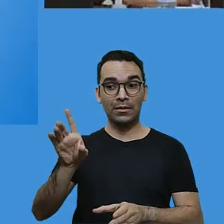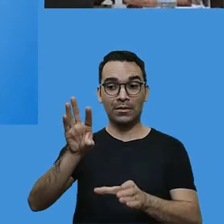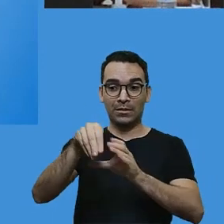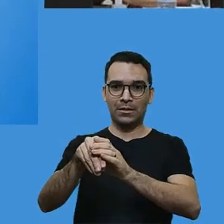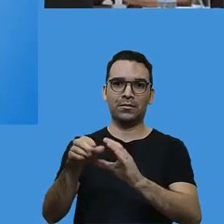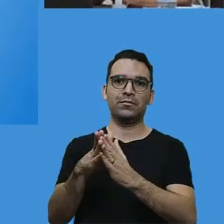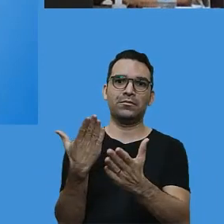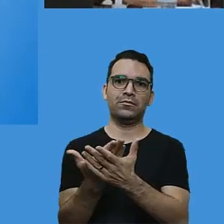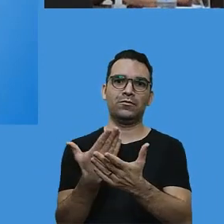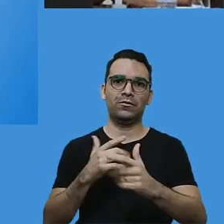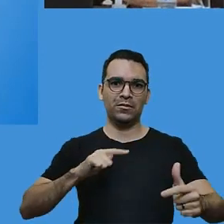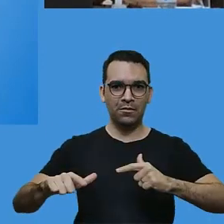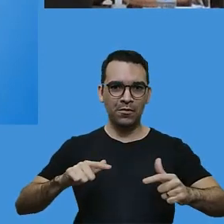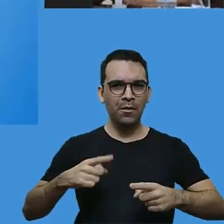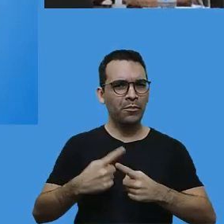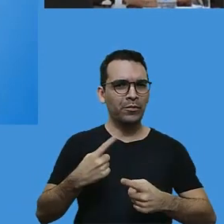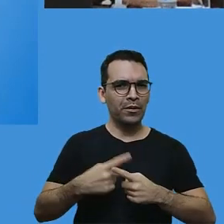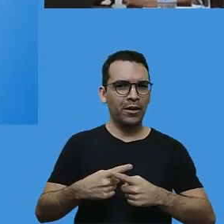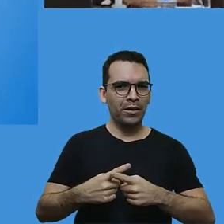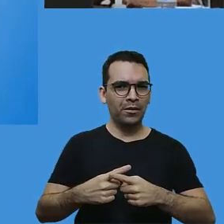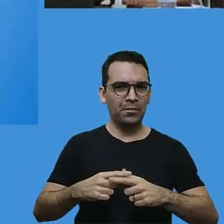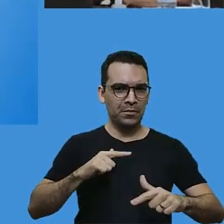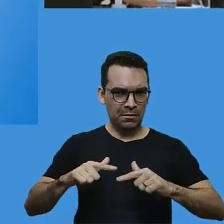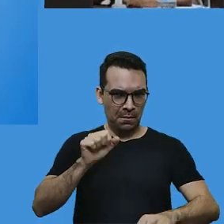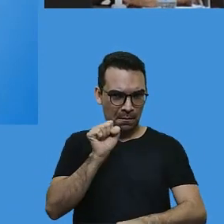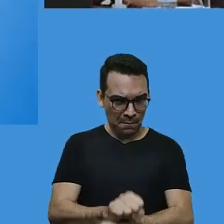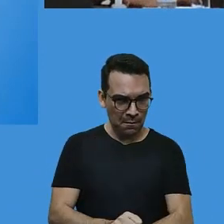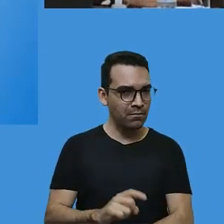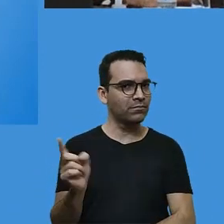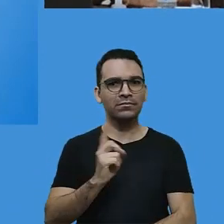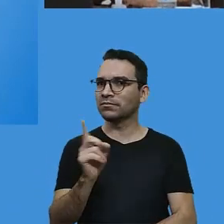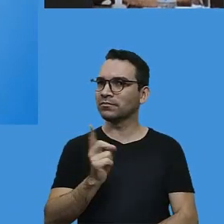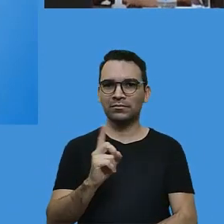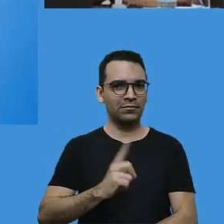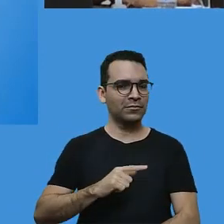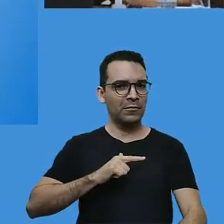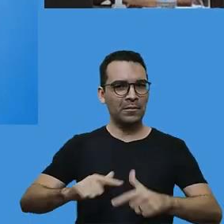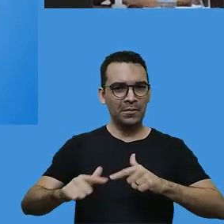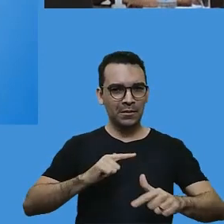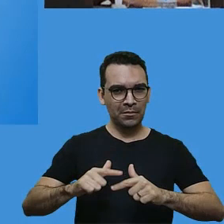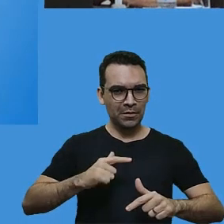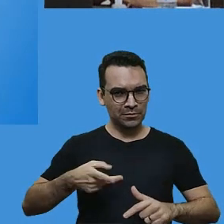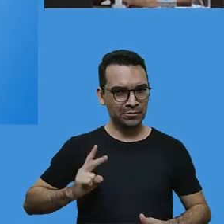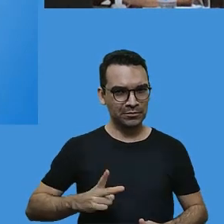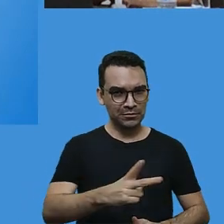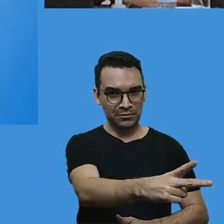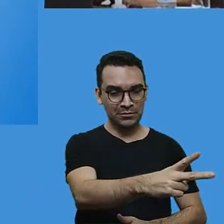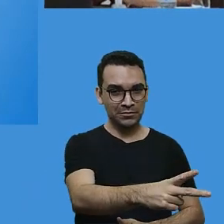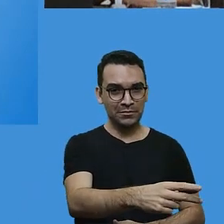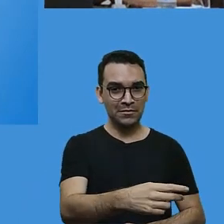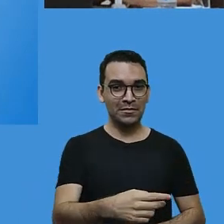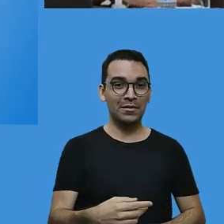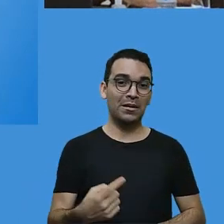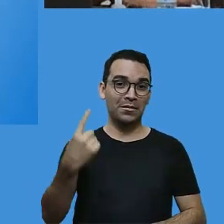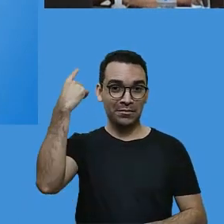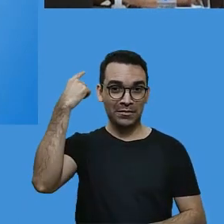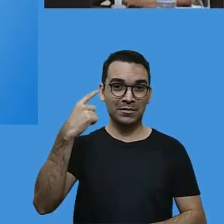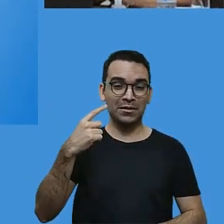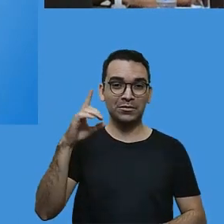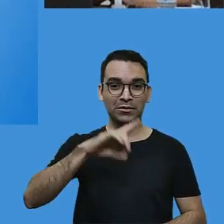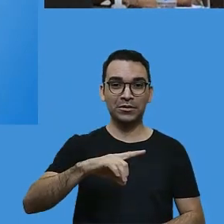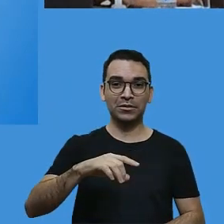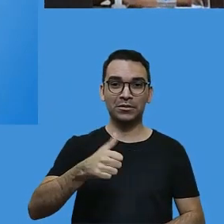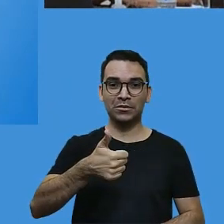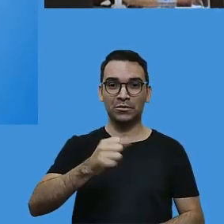porque o trabalho nunca parou. Nós estamos à frente desse trabalho desde o dia 18 de março, quando nós fomos acordados com essa